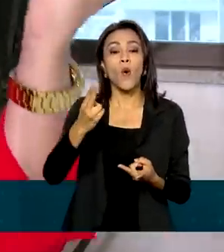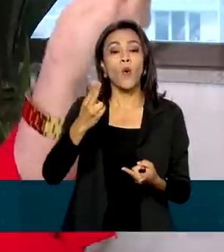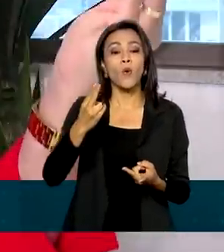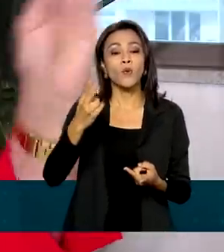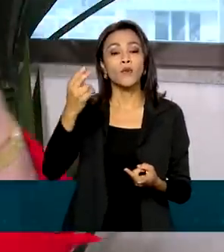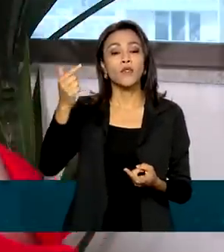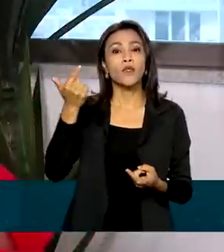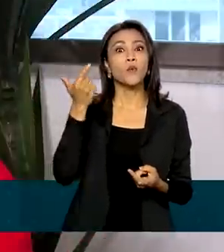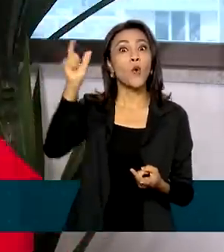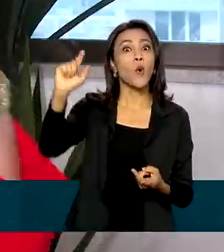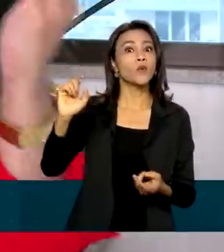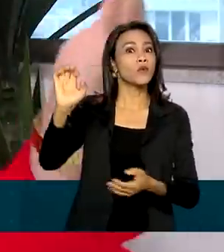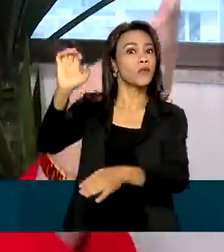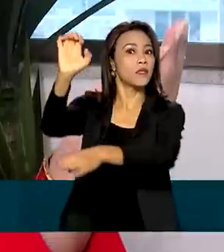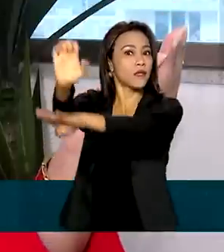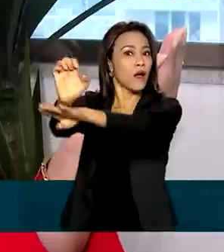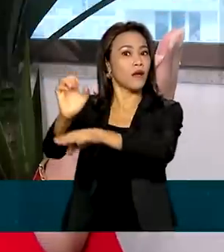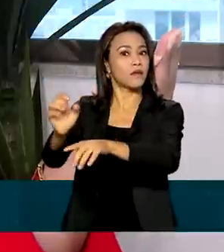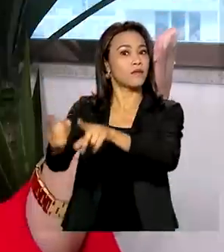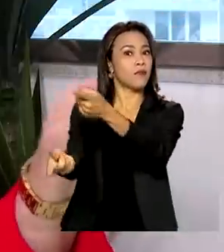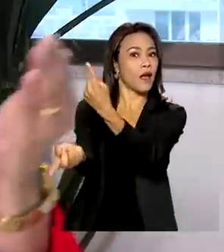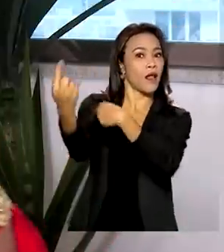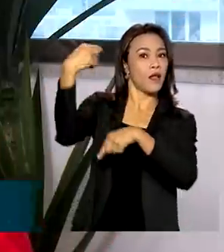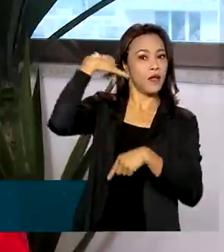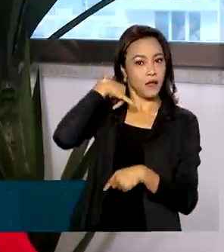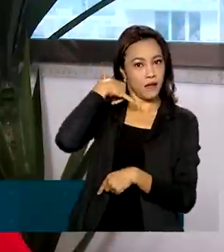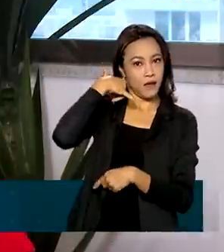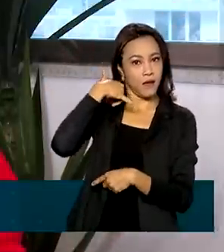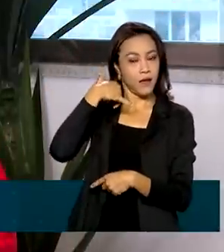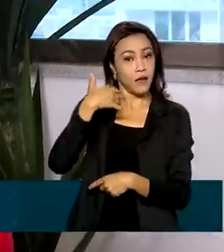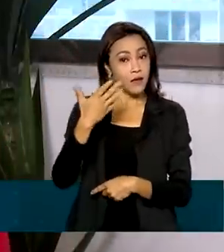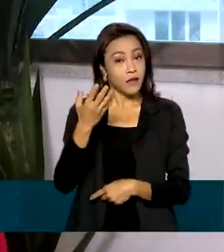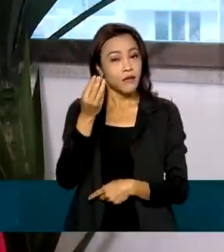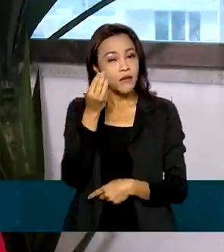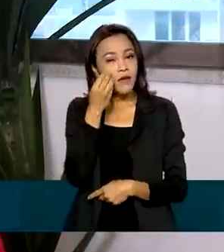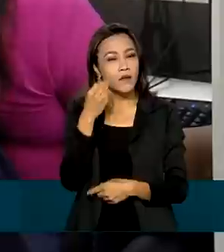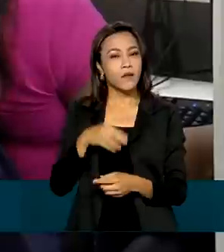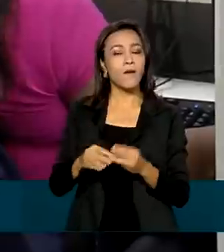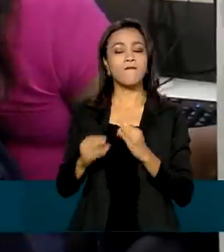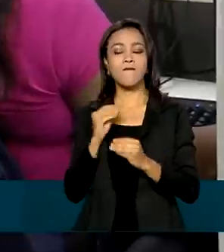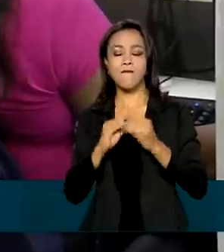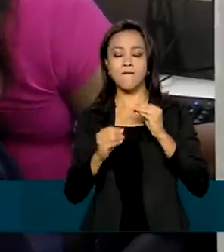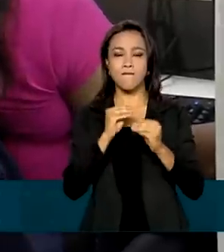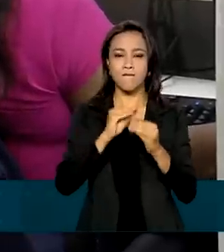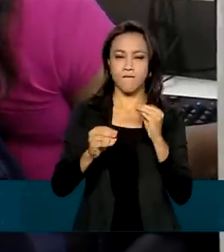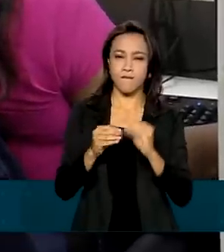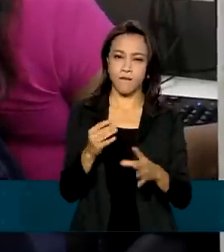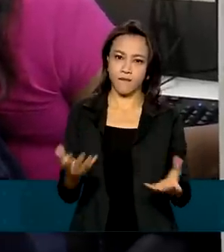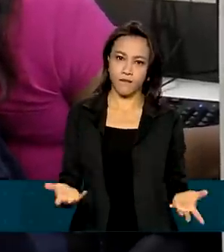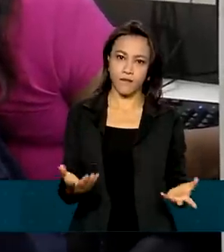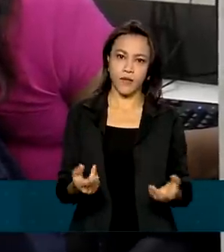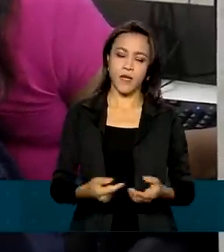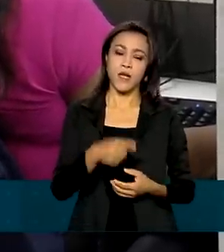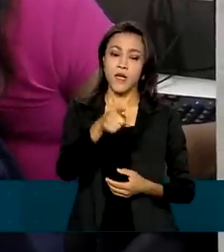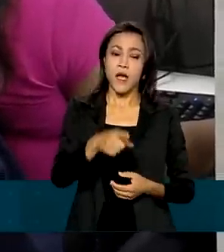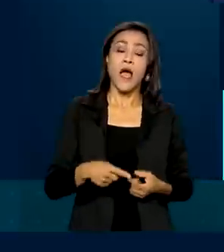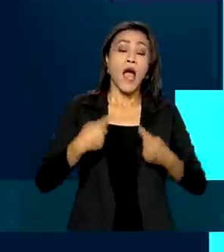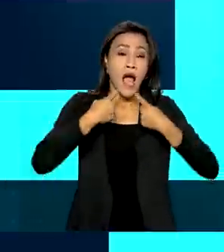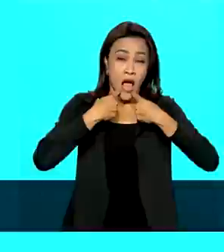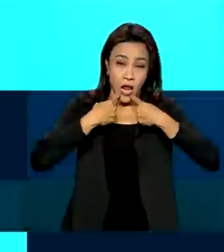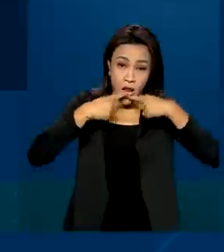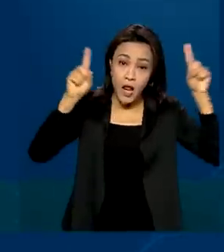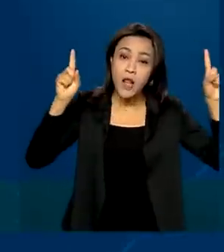outro estado, de outro estado. Então, nisso eles estão fazendo o que? Burlando. As denúncias de telemarketing abusivo